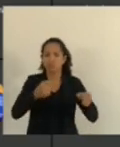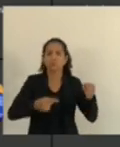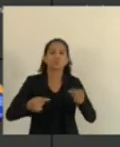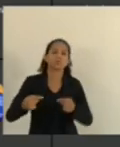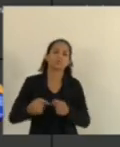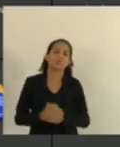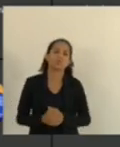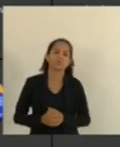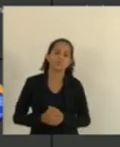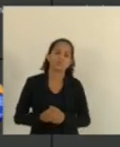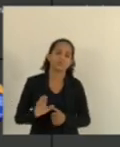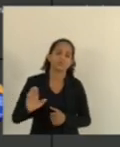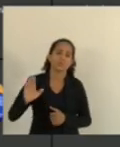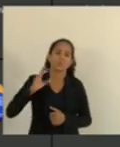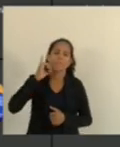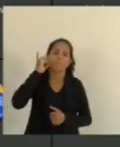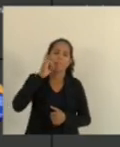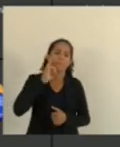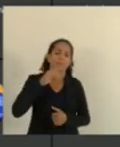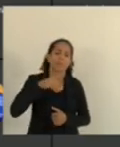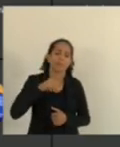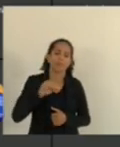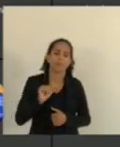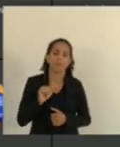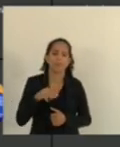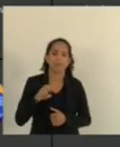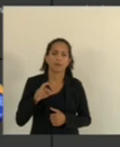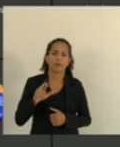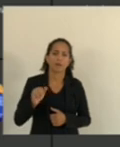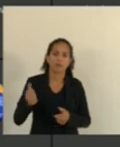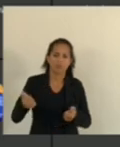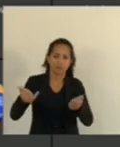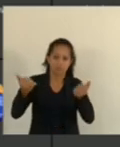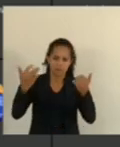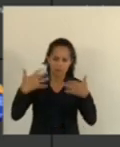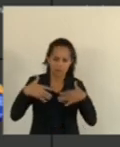Deputado Doutor Emílio Mamério Para discutir A matéria